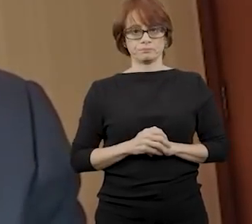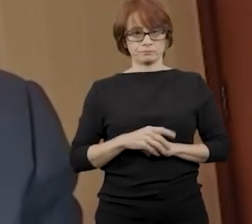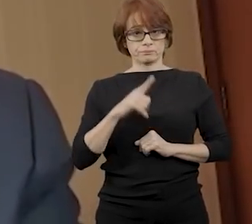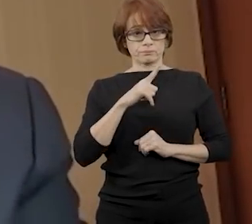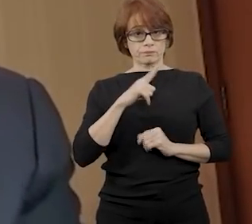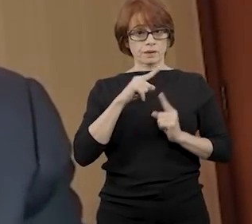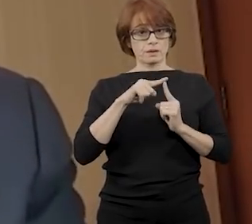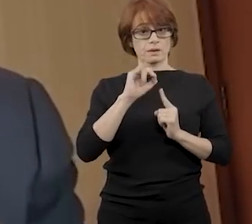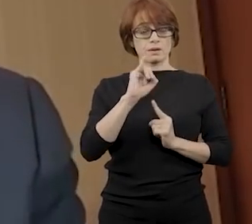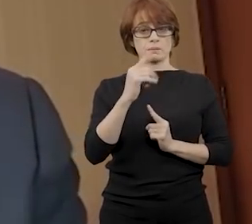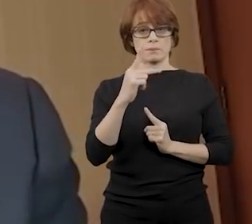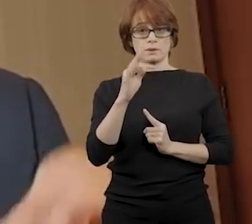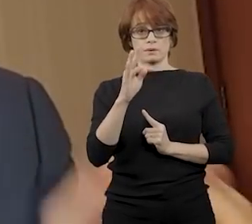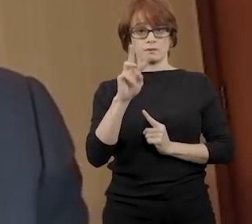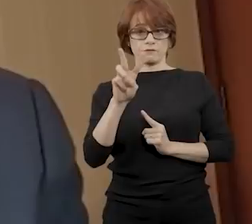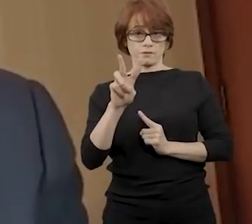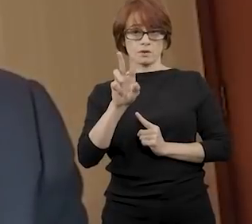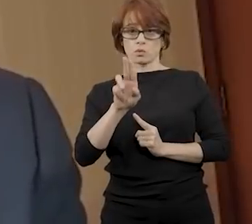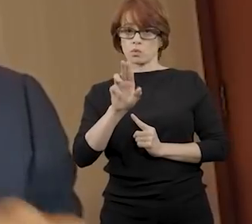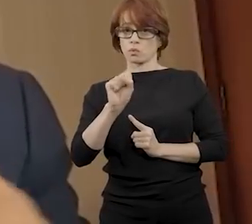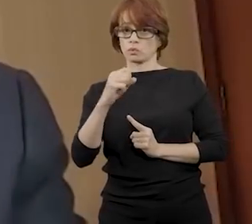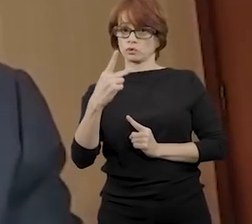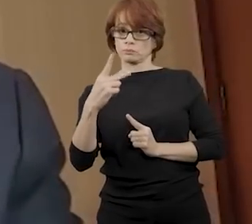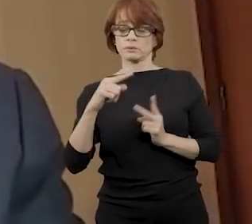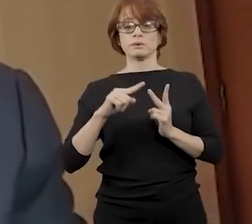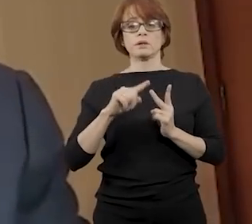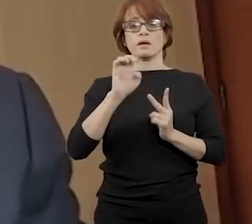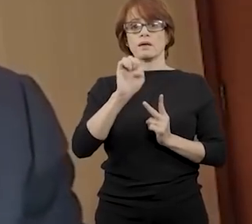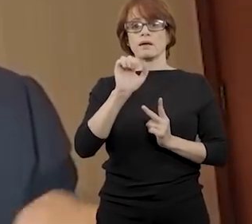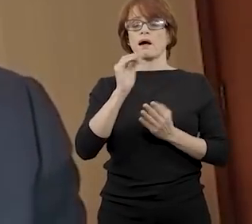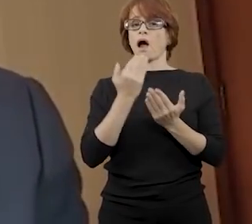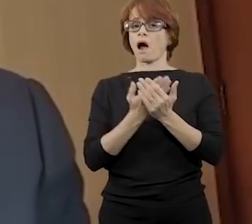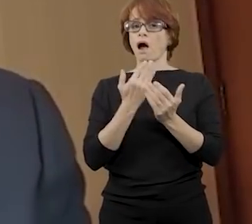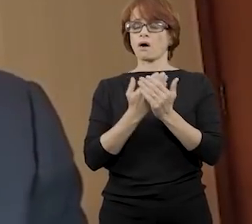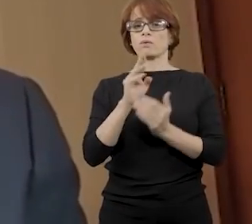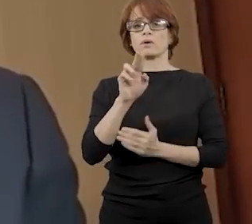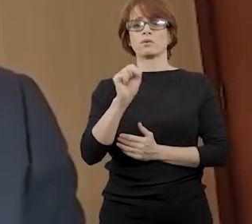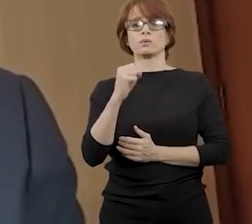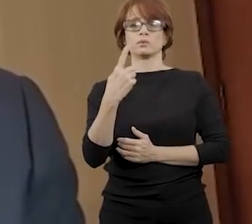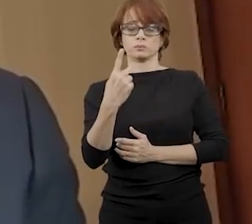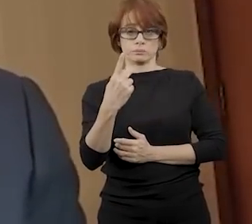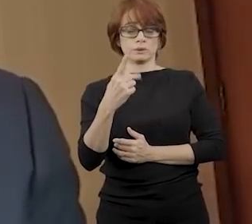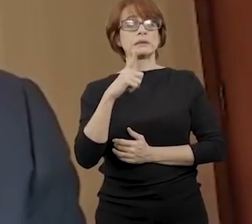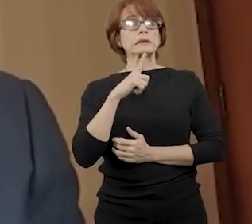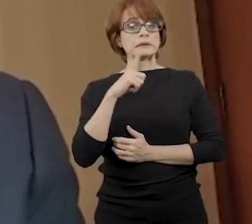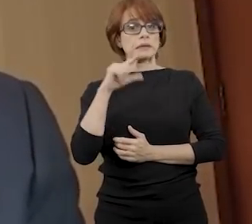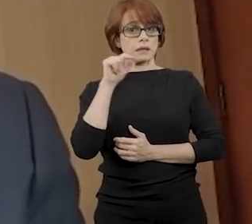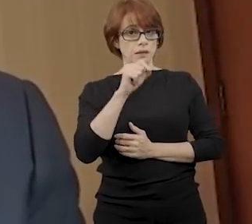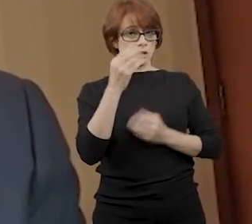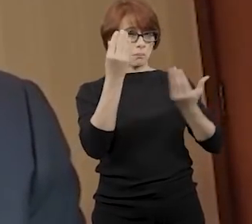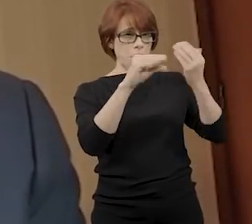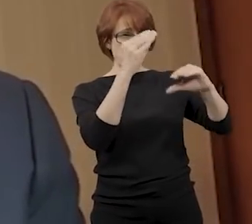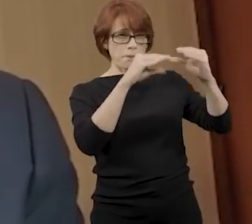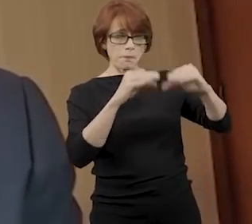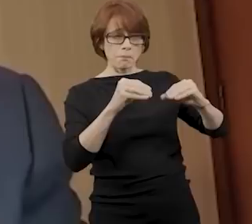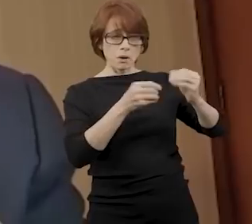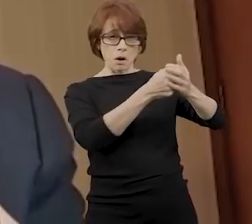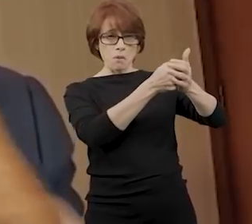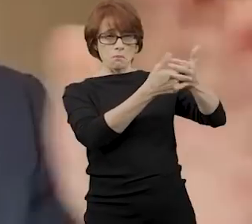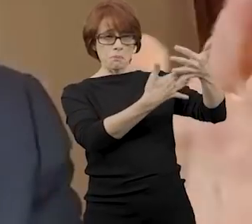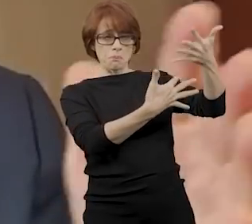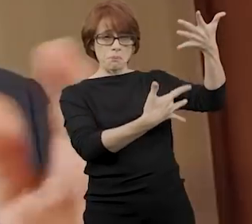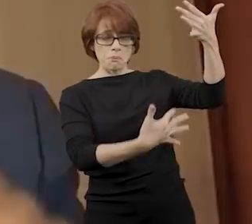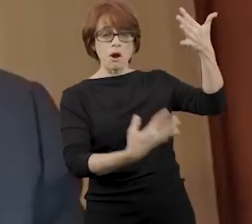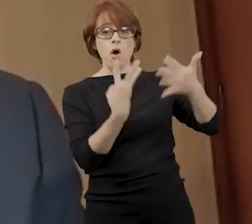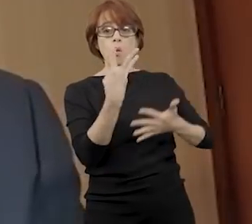as plataformas IPTV USP e a E-Aulas USP, que hospedam atualmente um acervo de mais